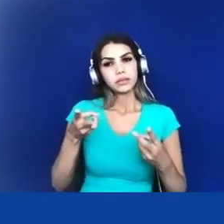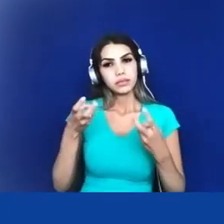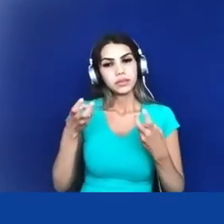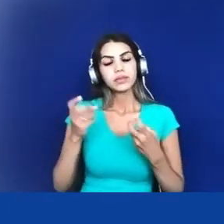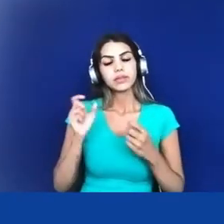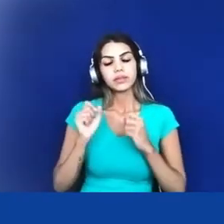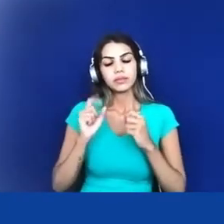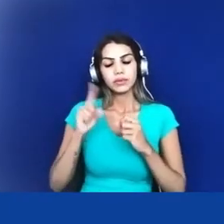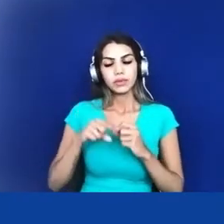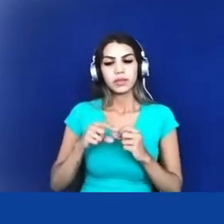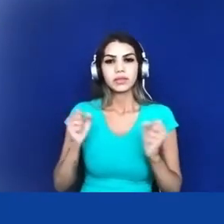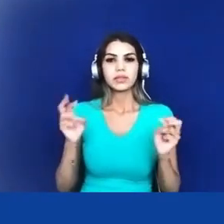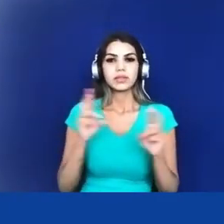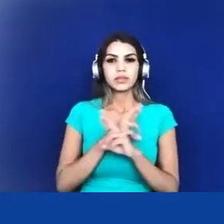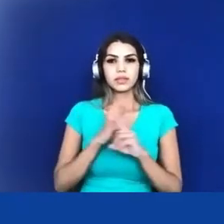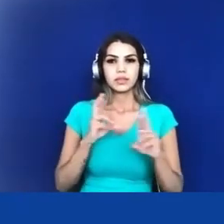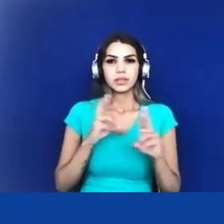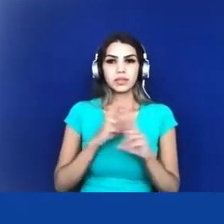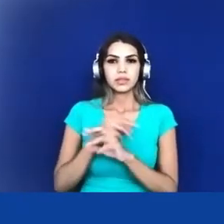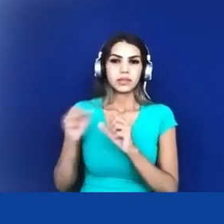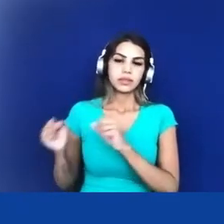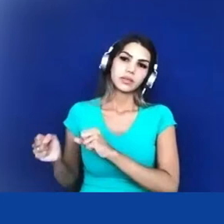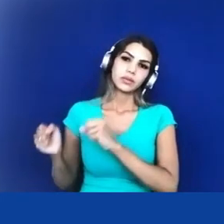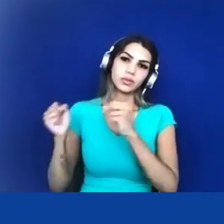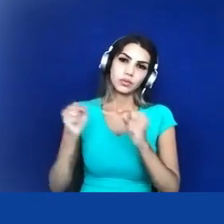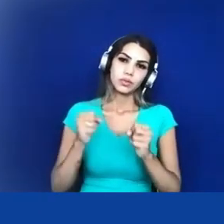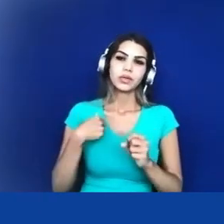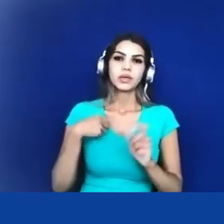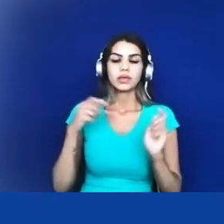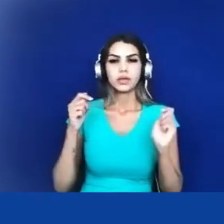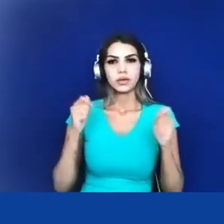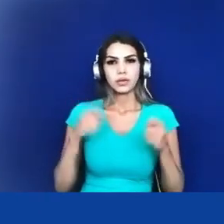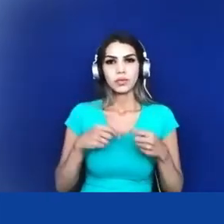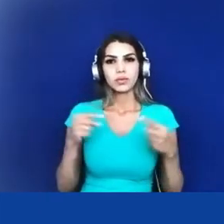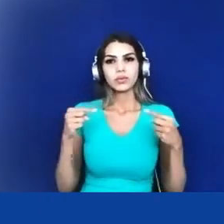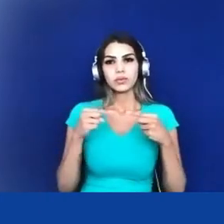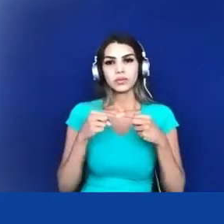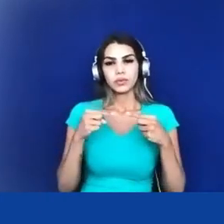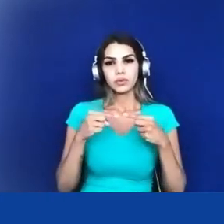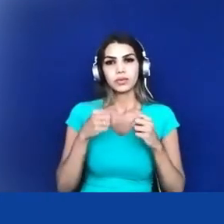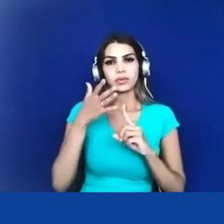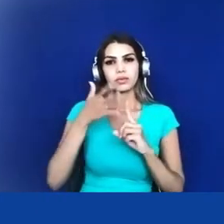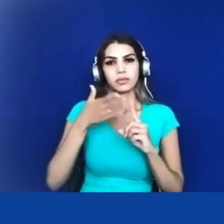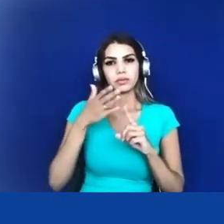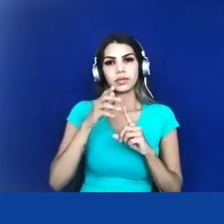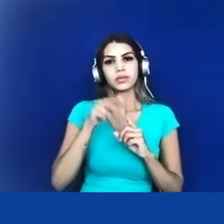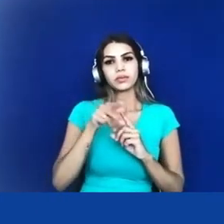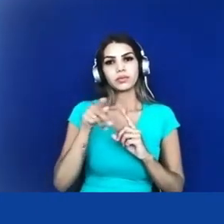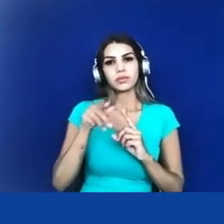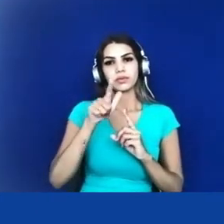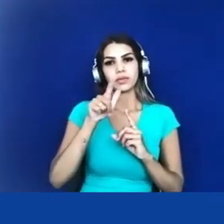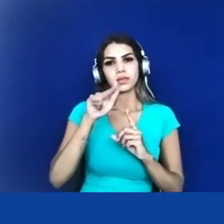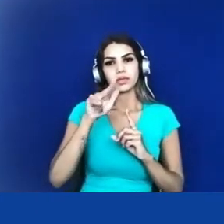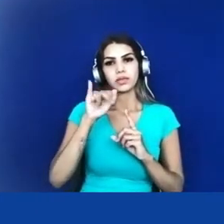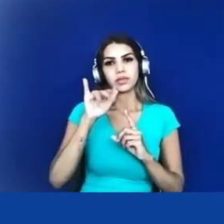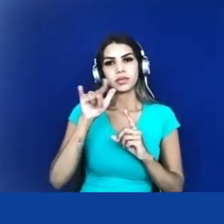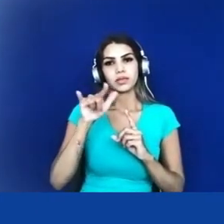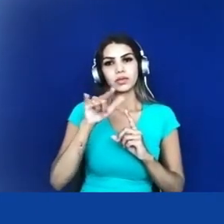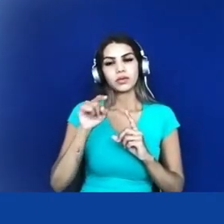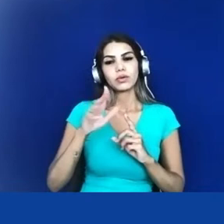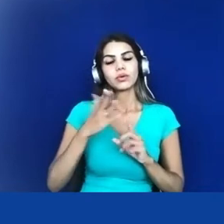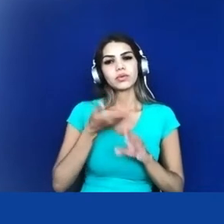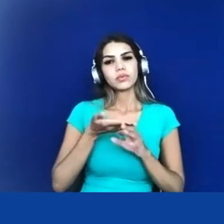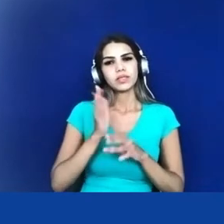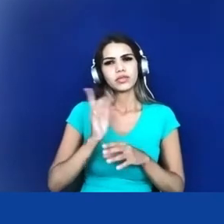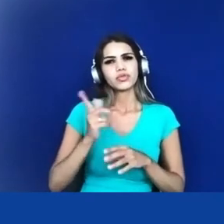com o que o professor Luiz trouxe logo no início da nossa conversa essa violência do poder que já existia e nunca